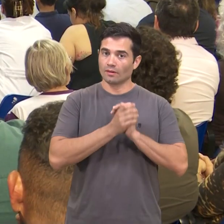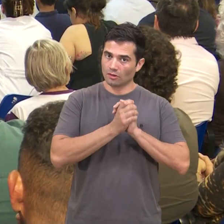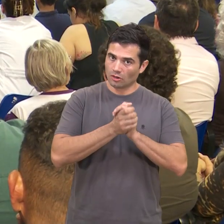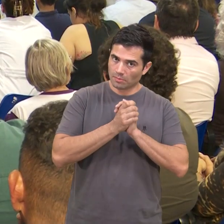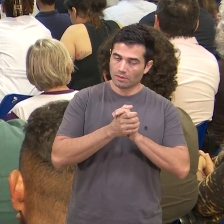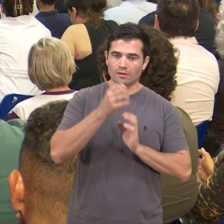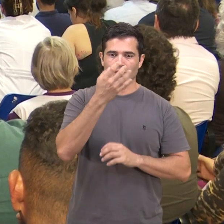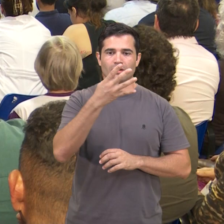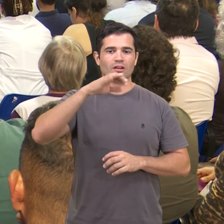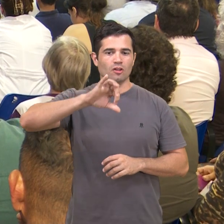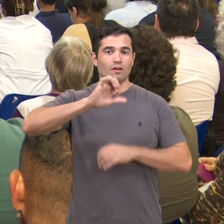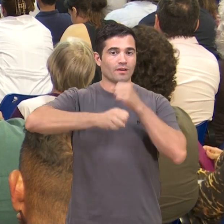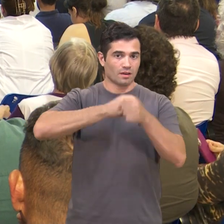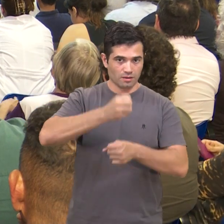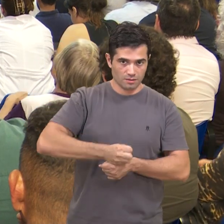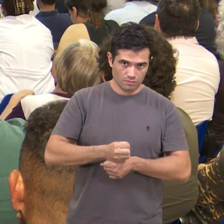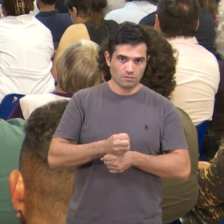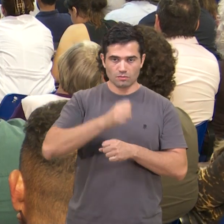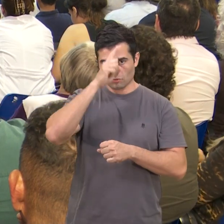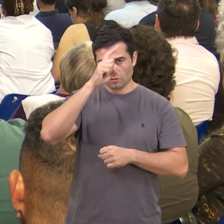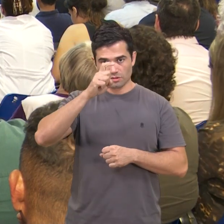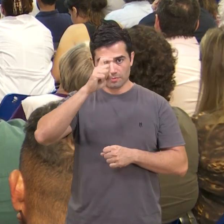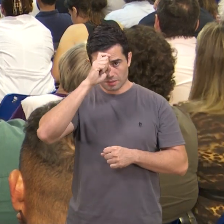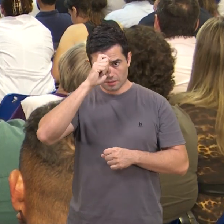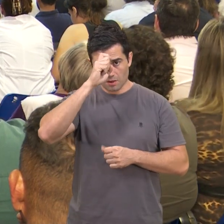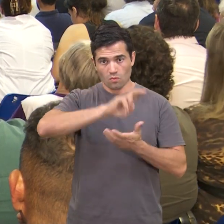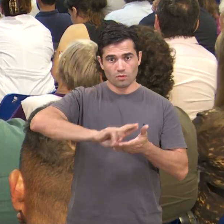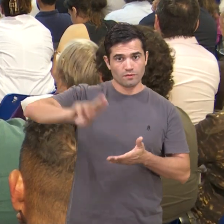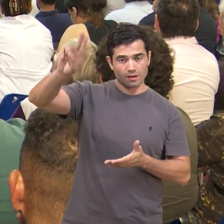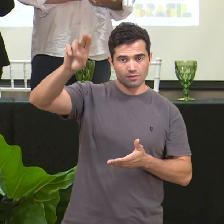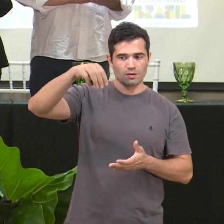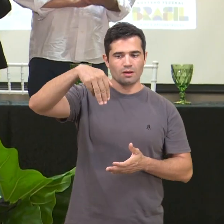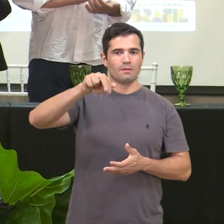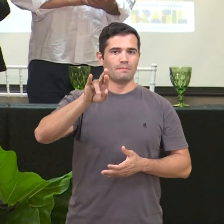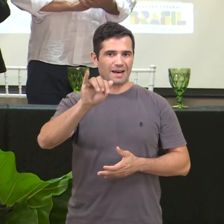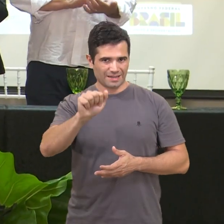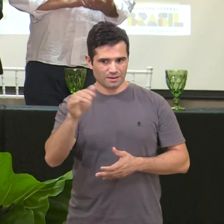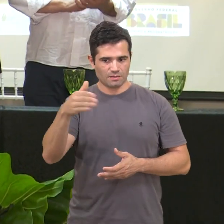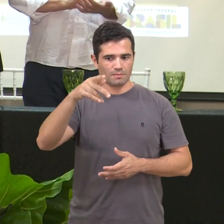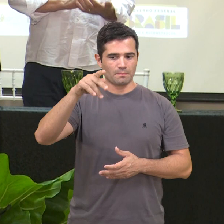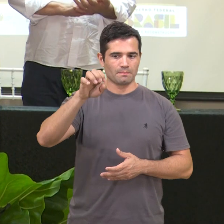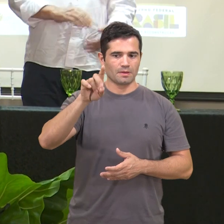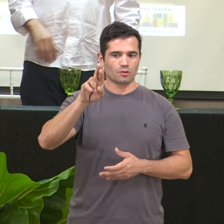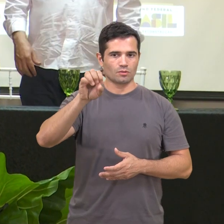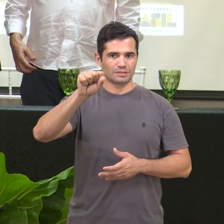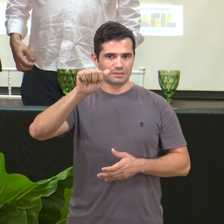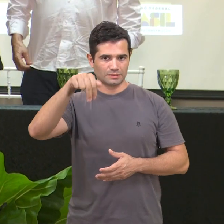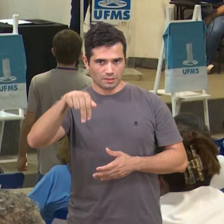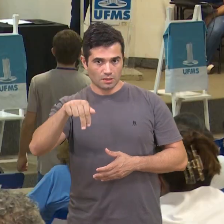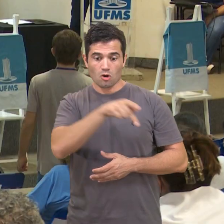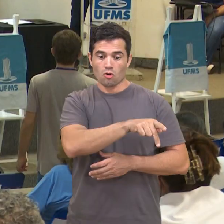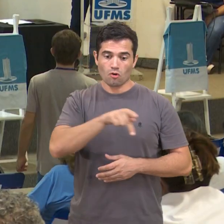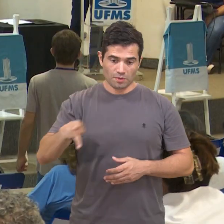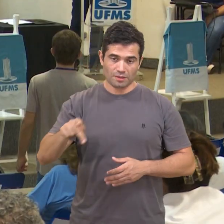Em comemoração aos 49 anos do Hospital Universitário Maria Aparecida Pedrocian, o presidente da Empresa Brasileira